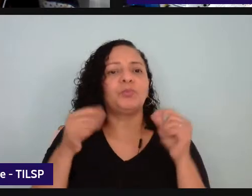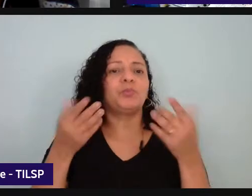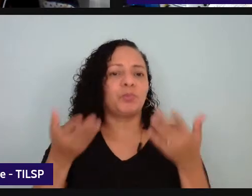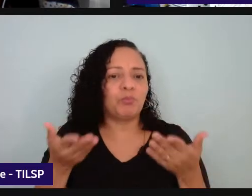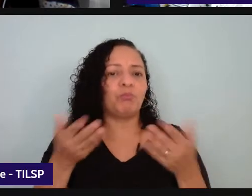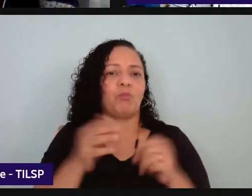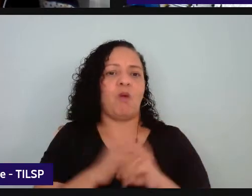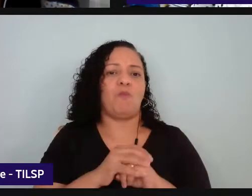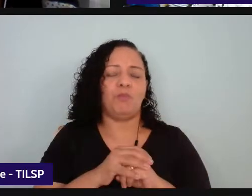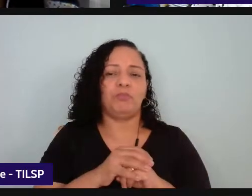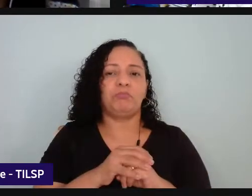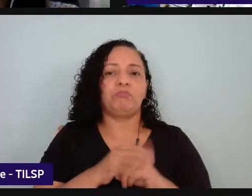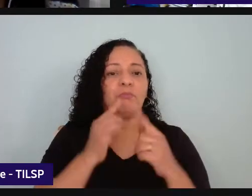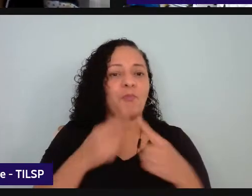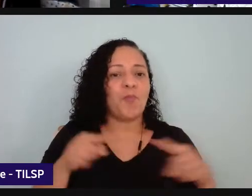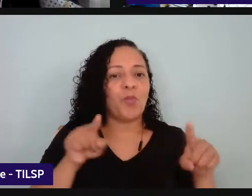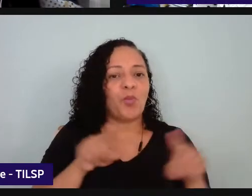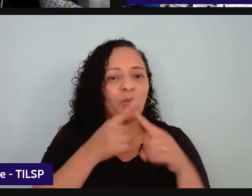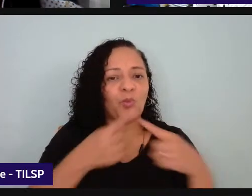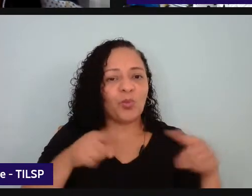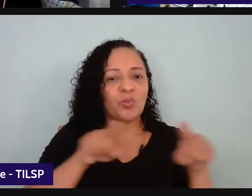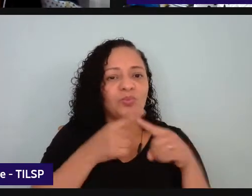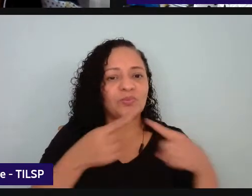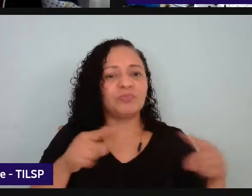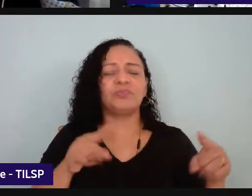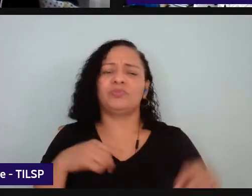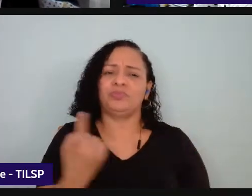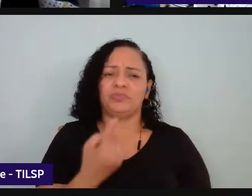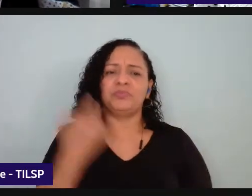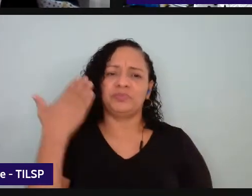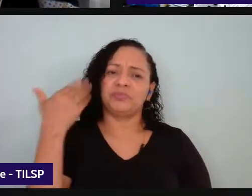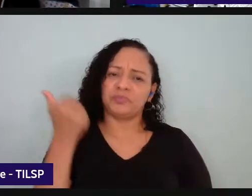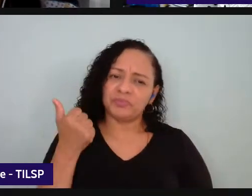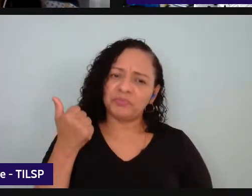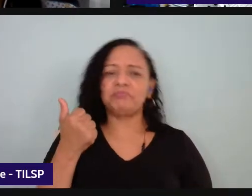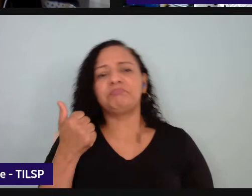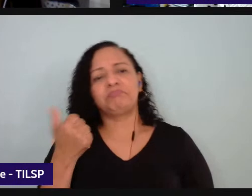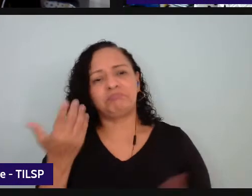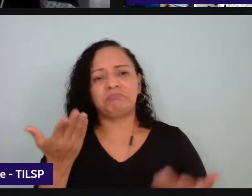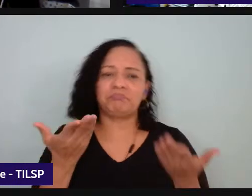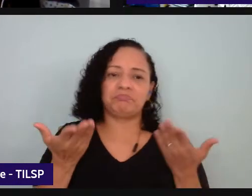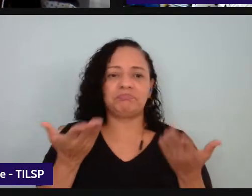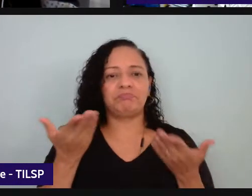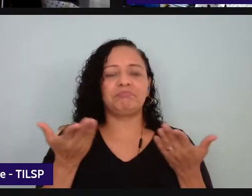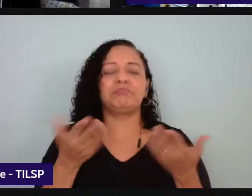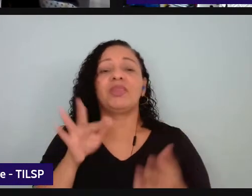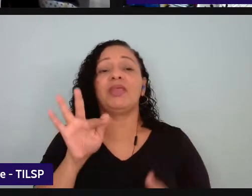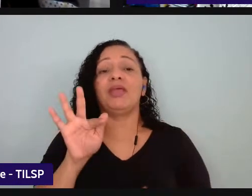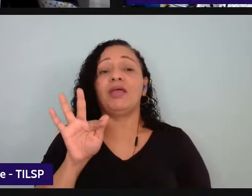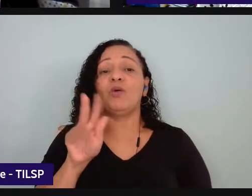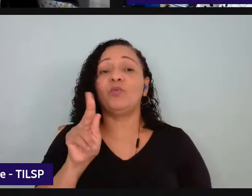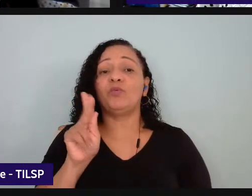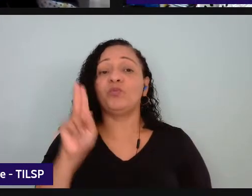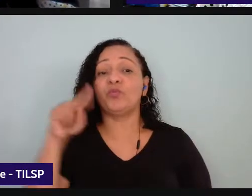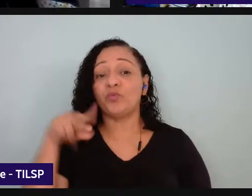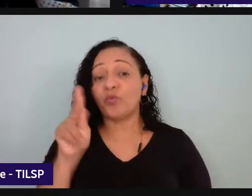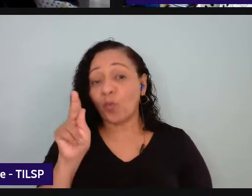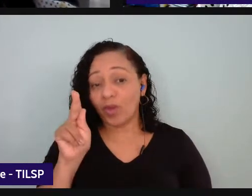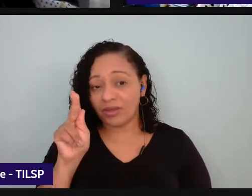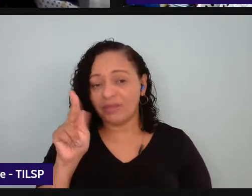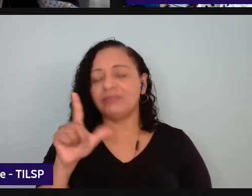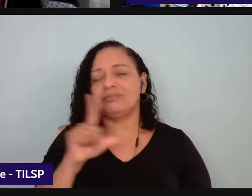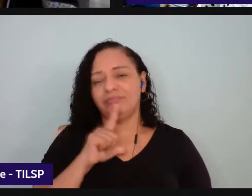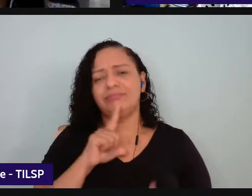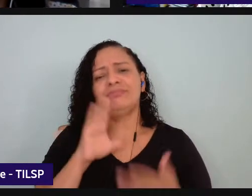aquelas músicas que a gente sabe que o funk por si só ele tem alguns momentos